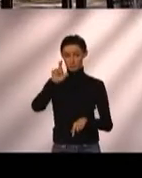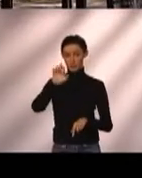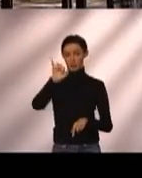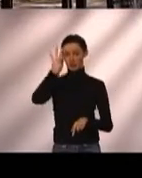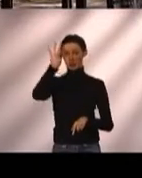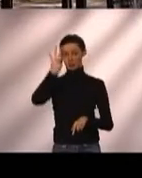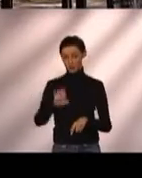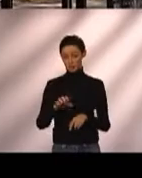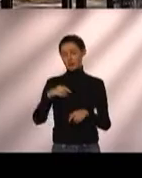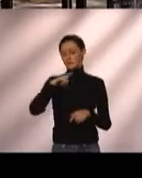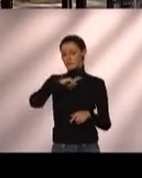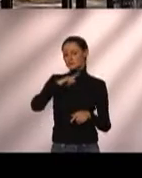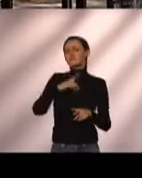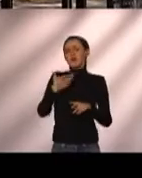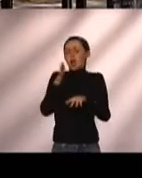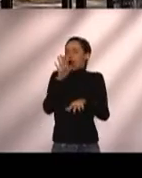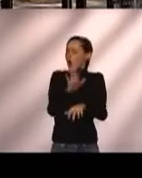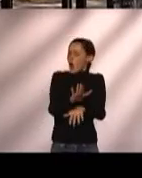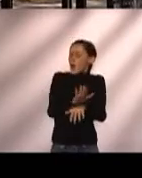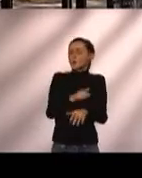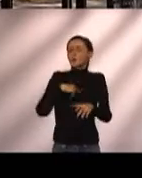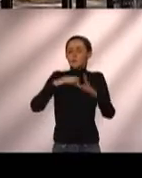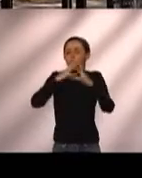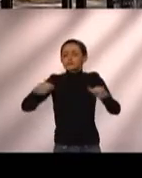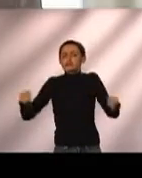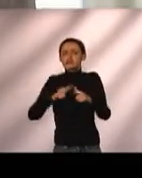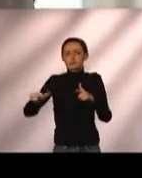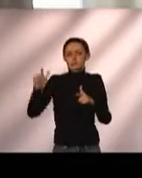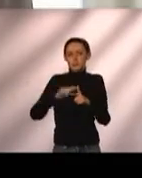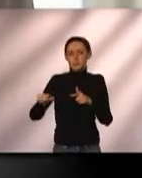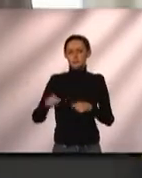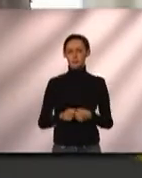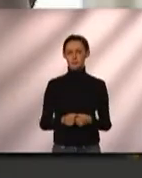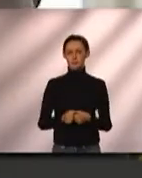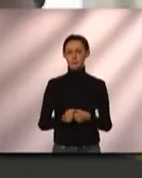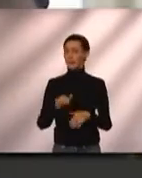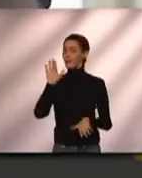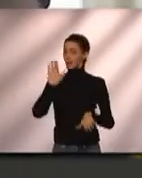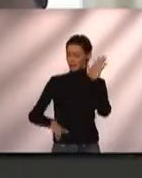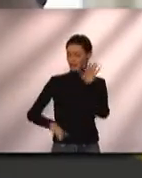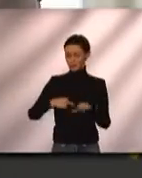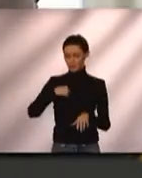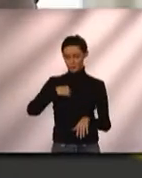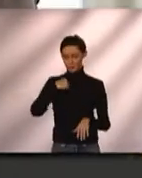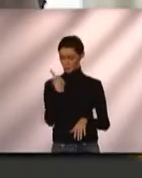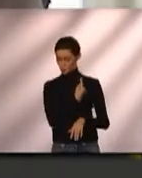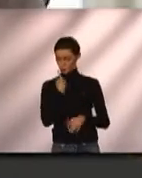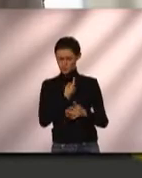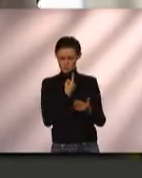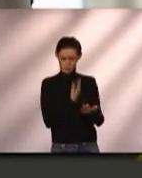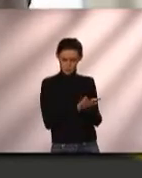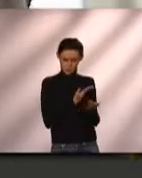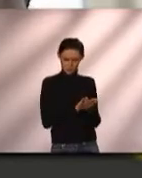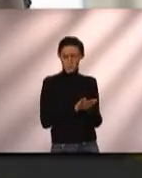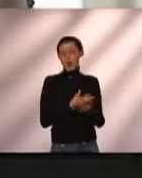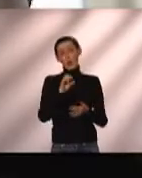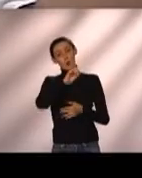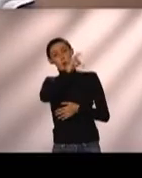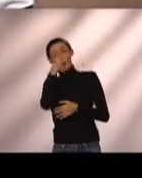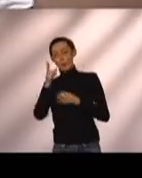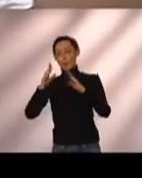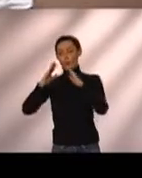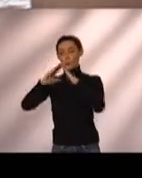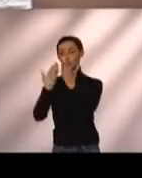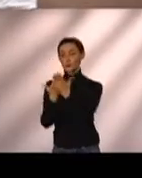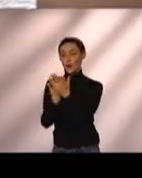sanar essa dificuldade que a gente encontra. Se estudar sozinho e estudar através do Eureka, diferenciar da escola ajuda